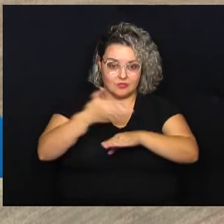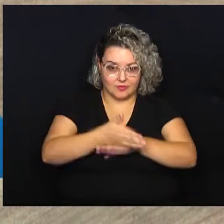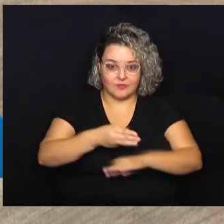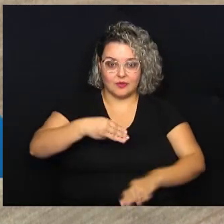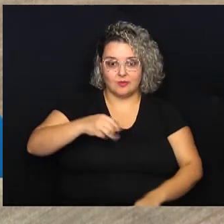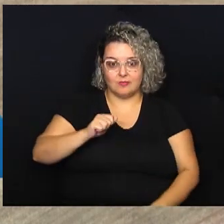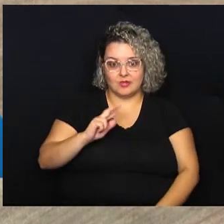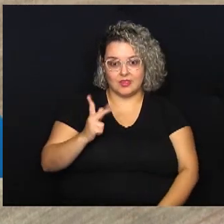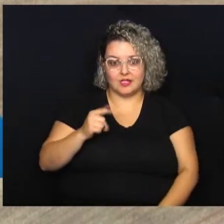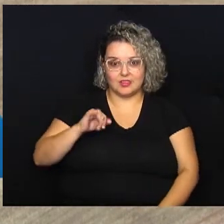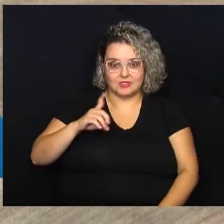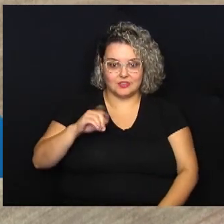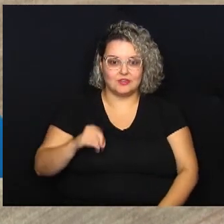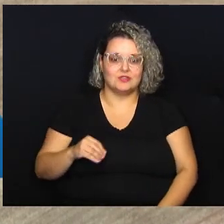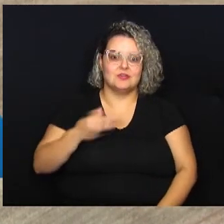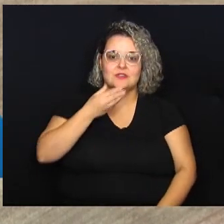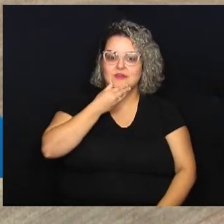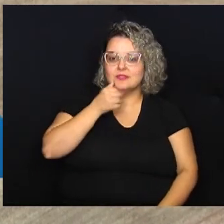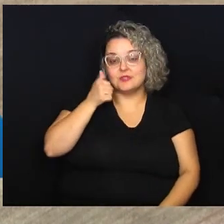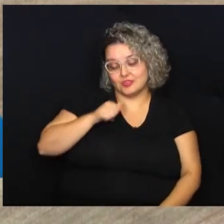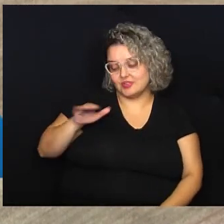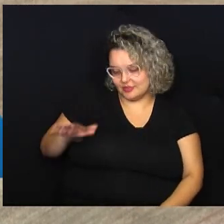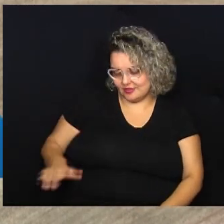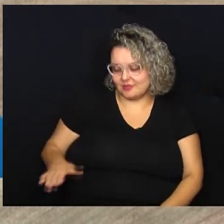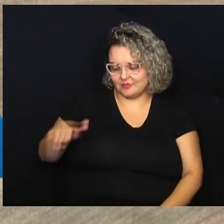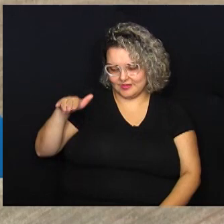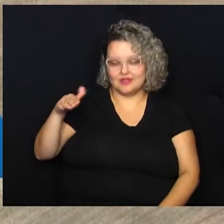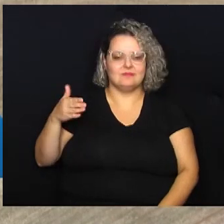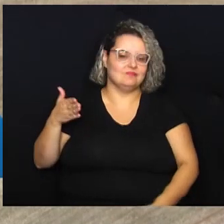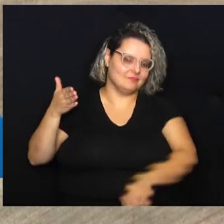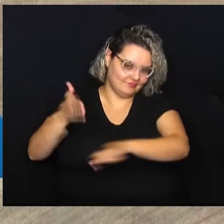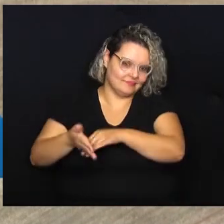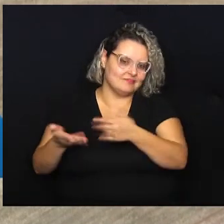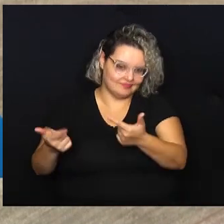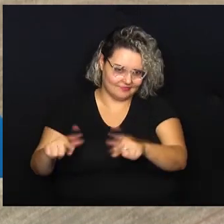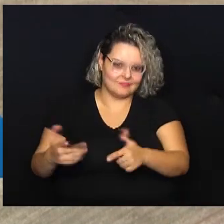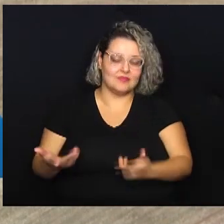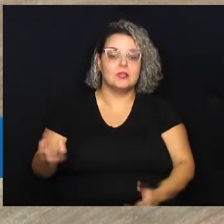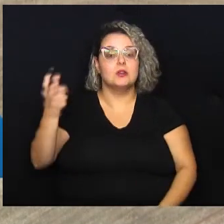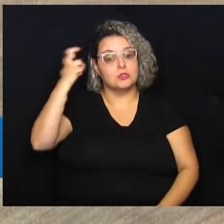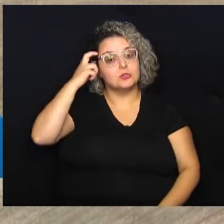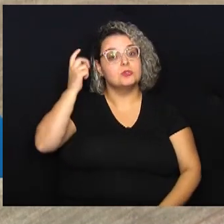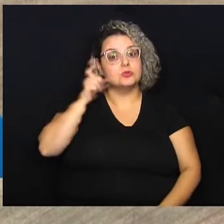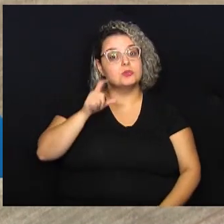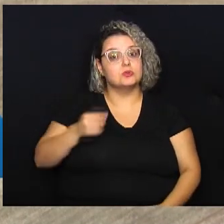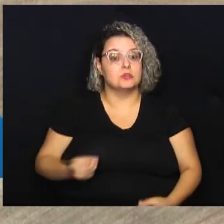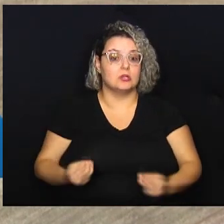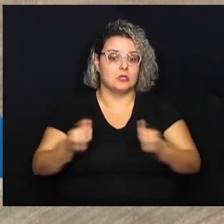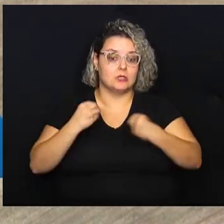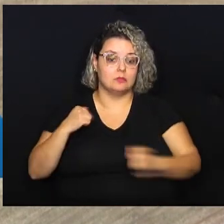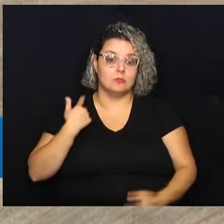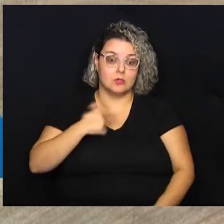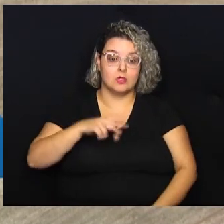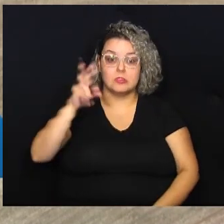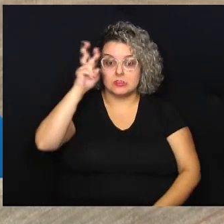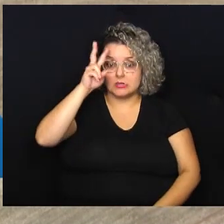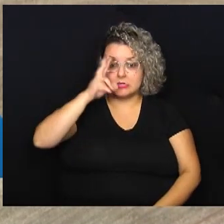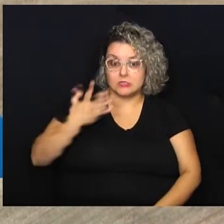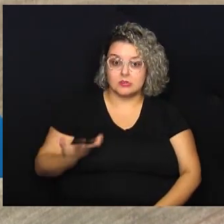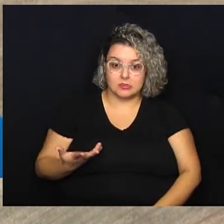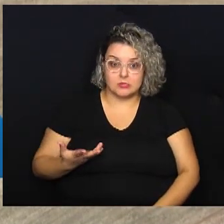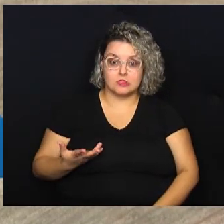frequento o Machadinho desde quando eu era pequena, é um espaço realmente cultural que consegue trazer para a gente essa